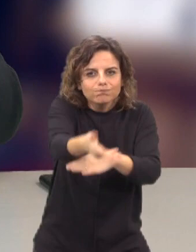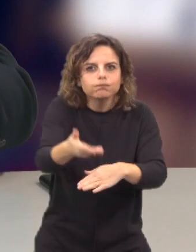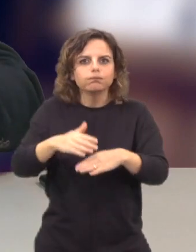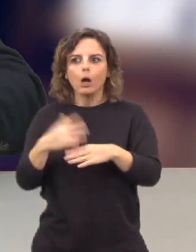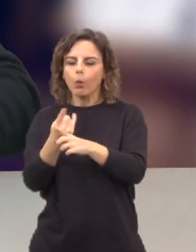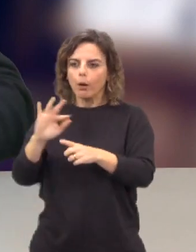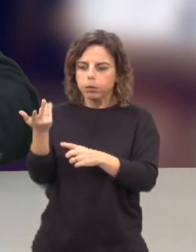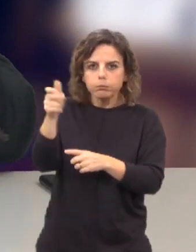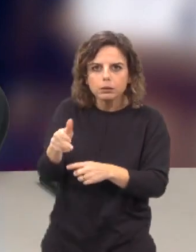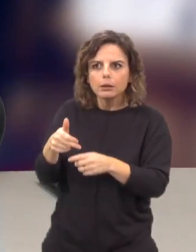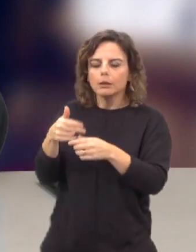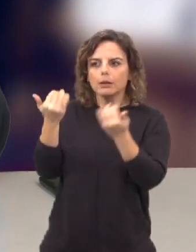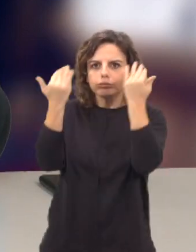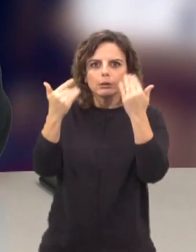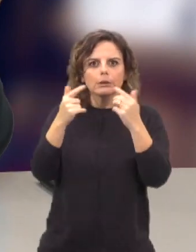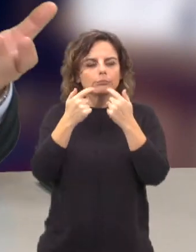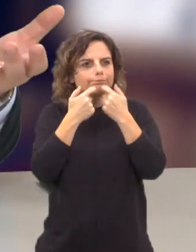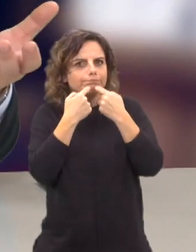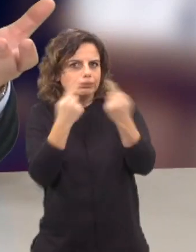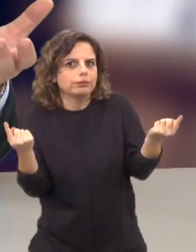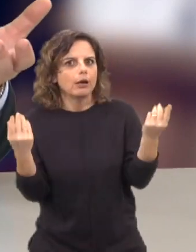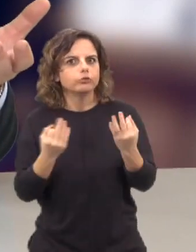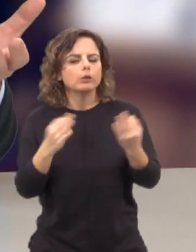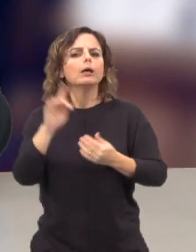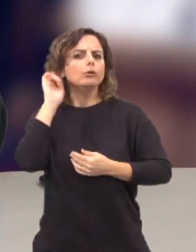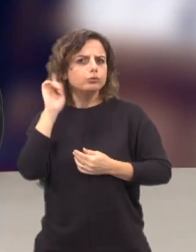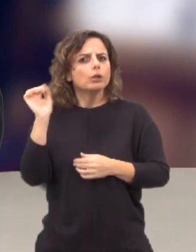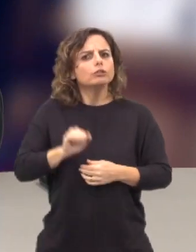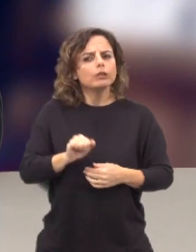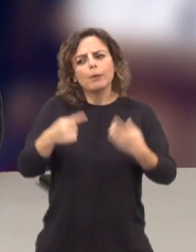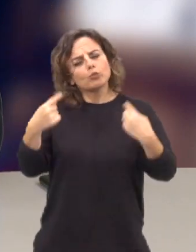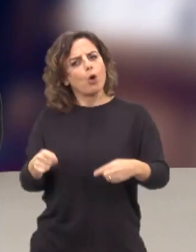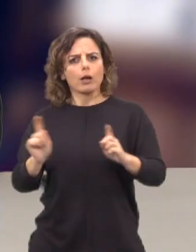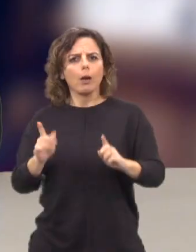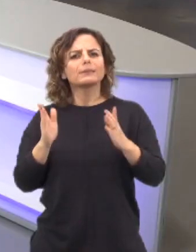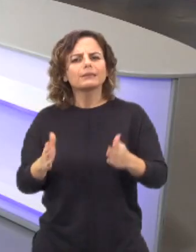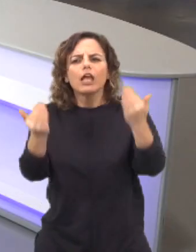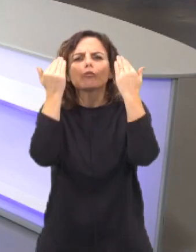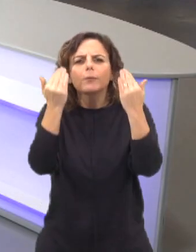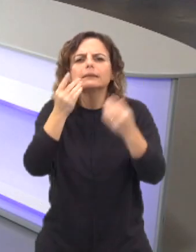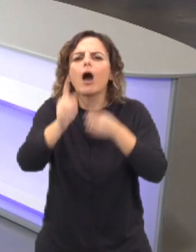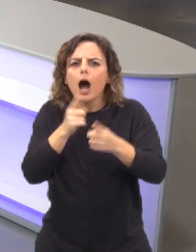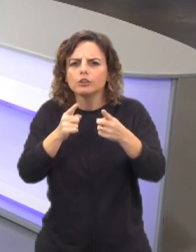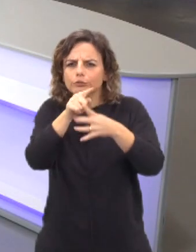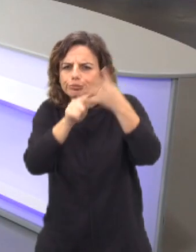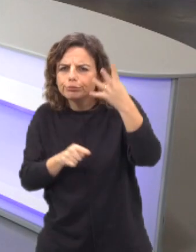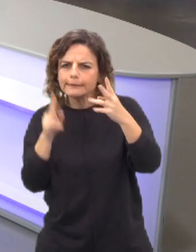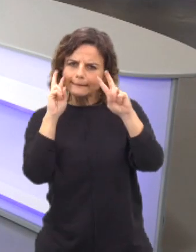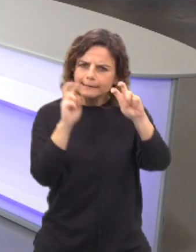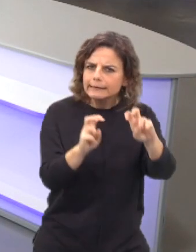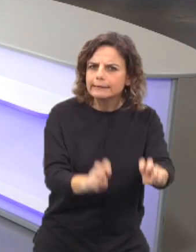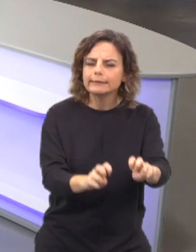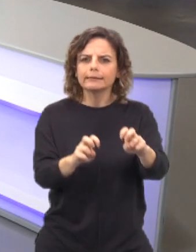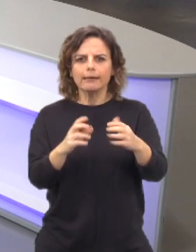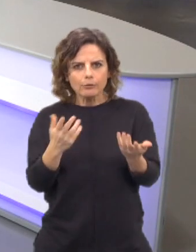de ocorrer, de emergir, isso é relevante. Mas não podemos ficar apenas por aí. Temos que trabalhar essa informação, temos que a contextualizar,